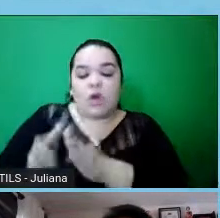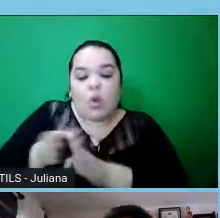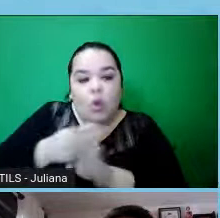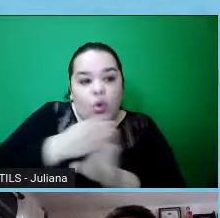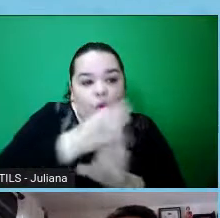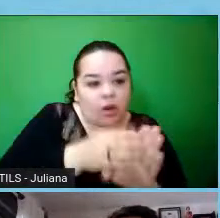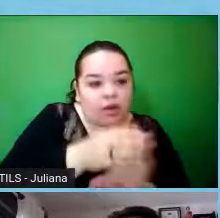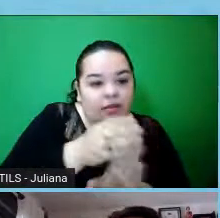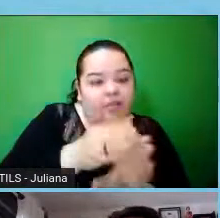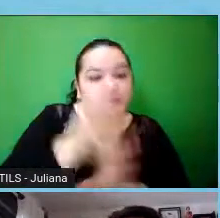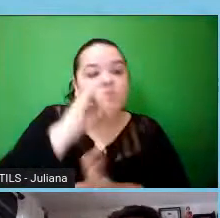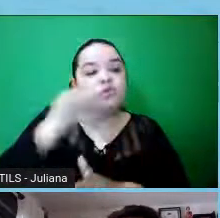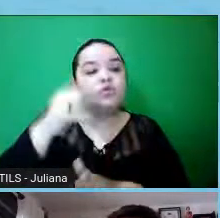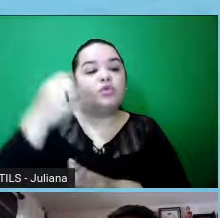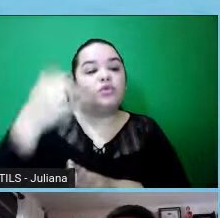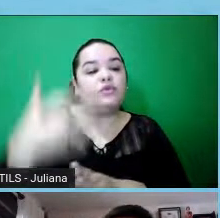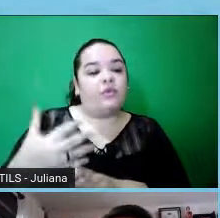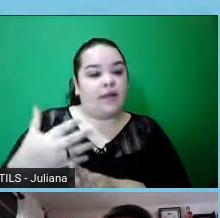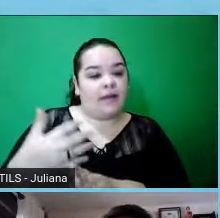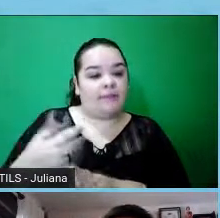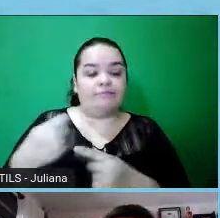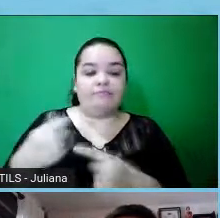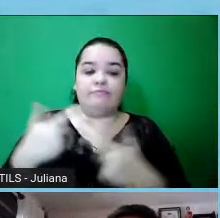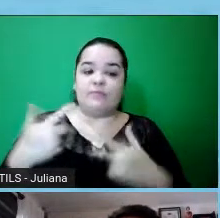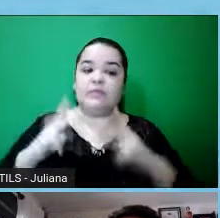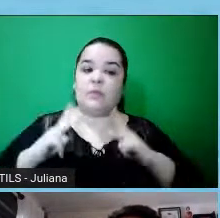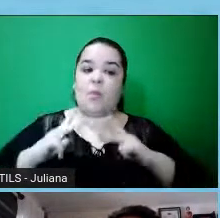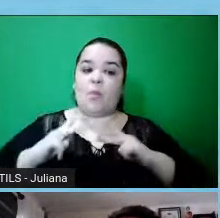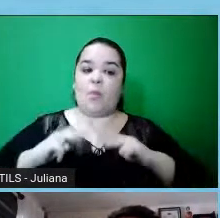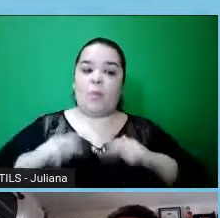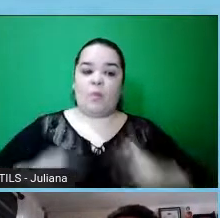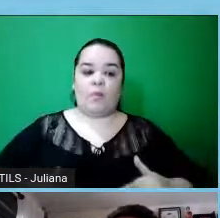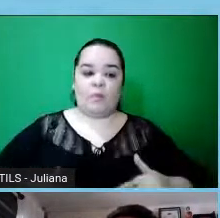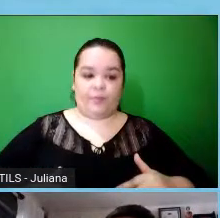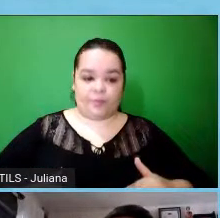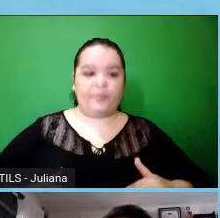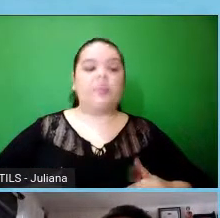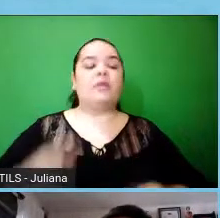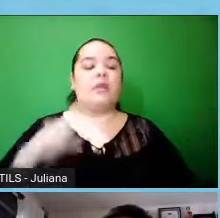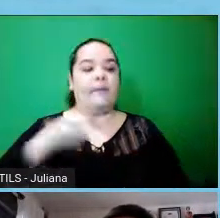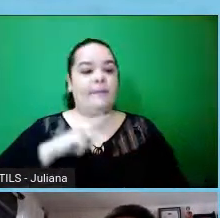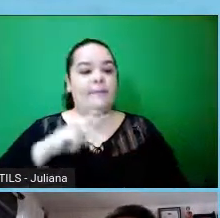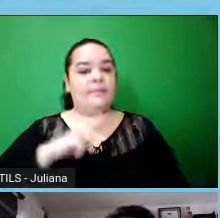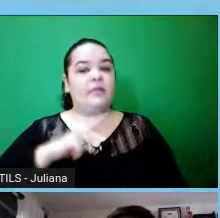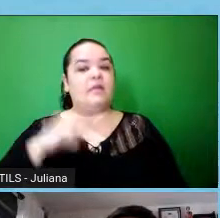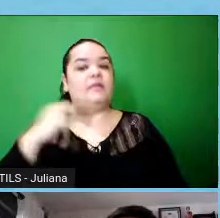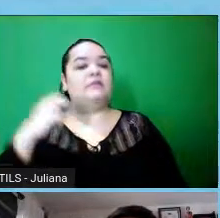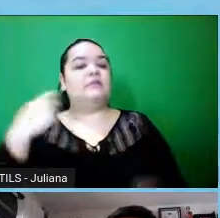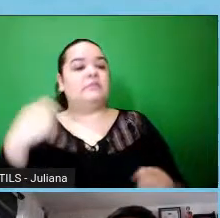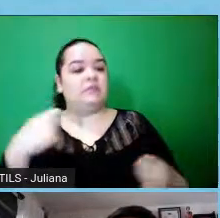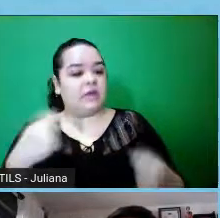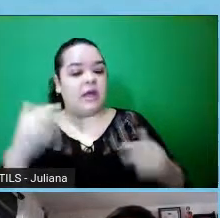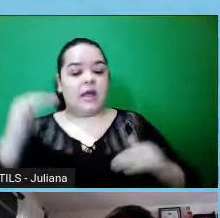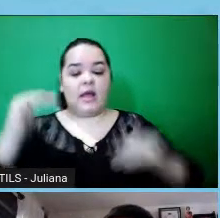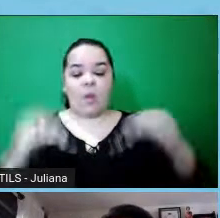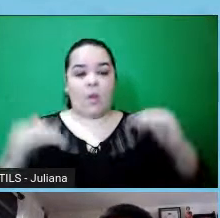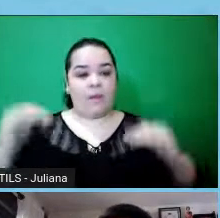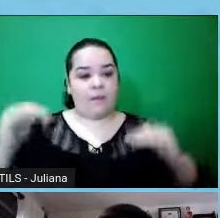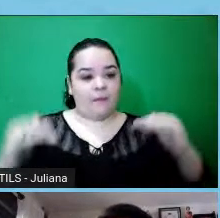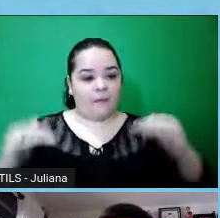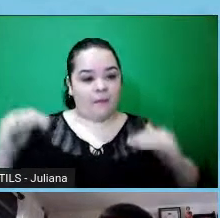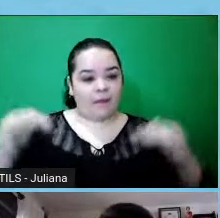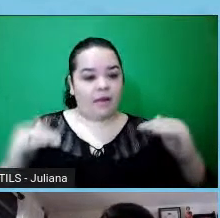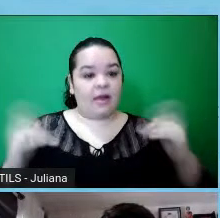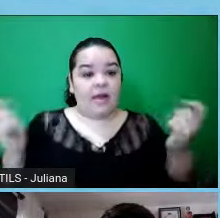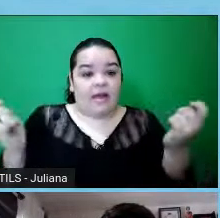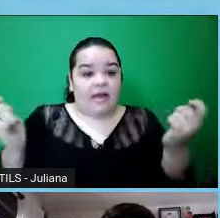tendo como princípios a impessoalidade do parecer, transparência, razoabilidade, proporcionalidade e eficiência, né,